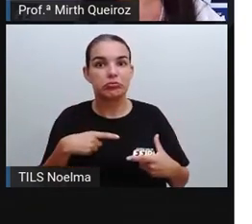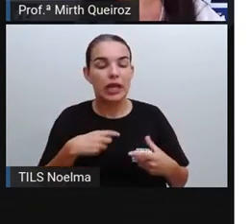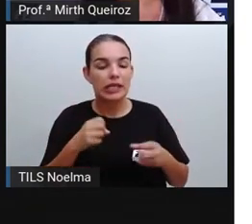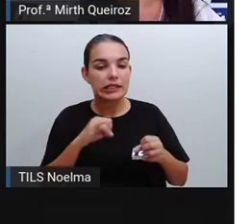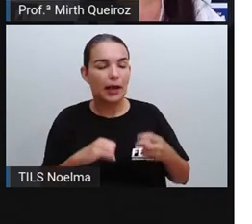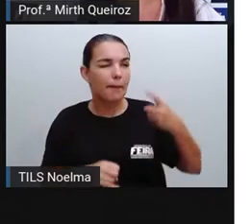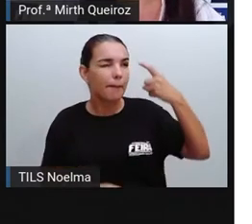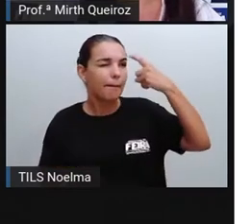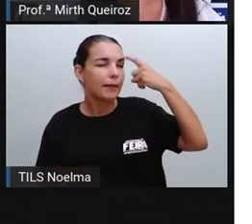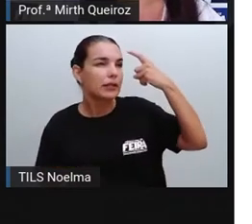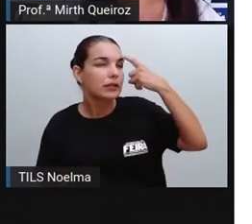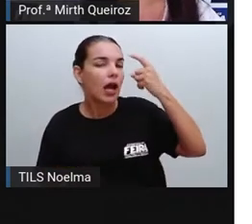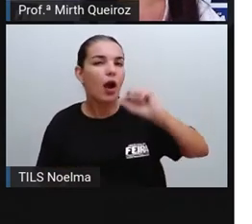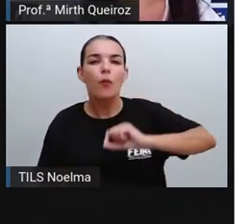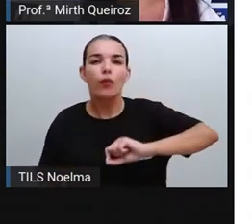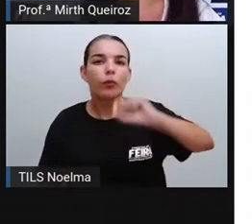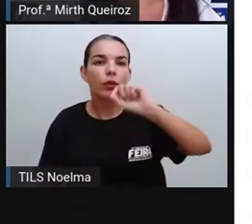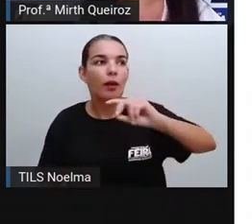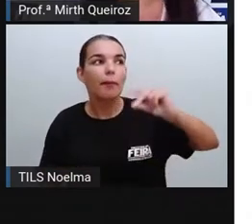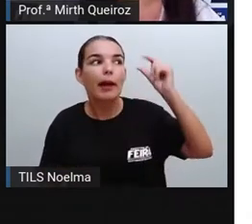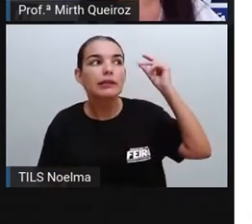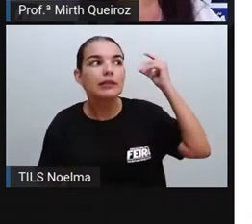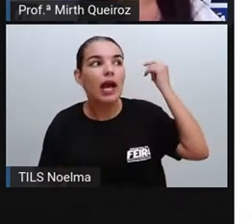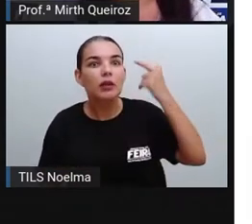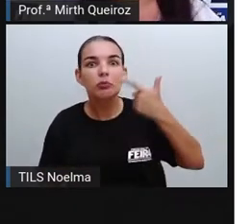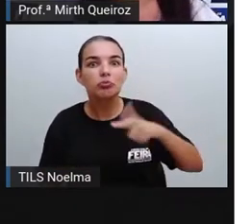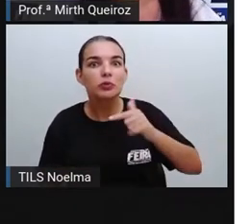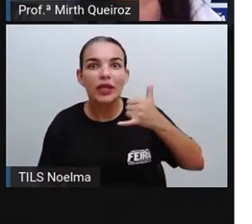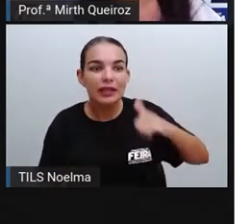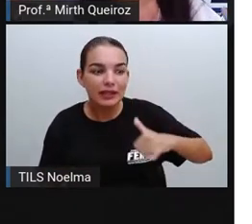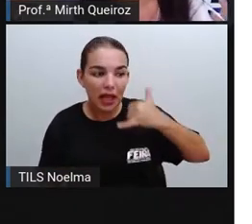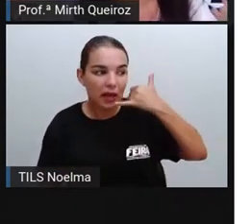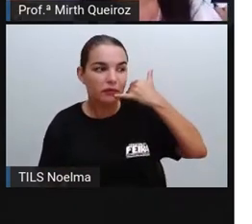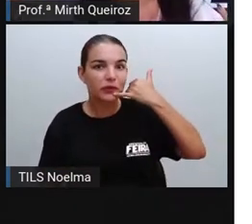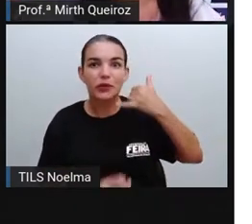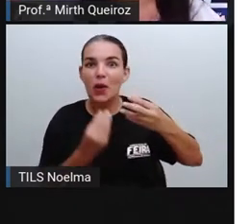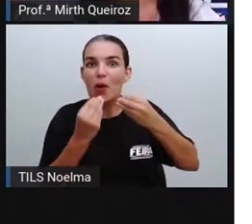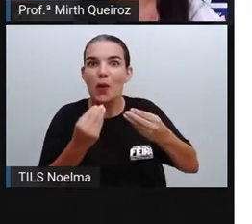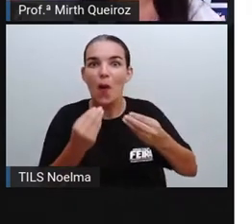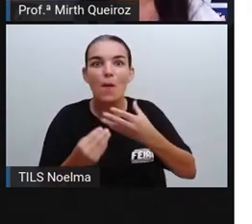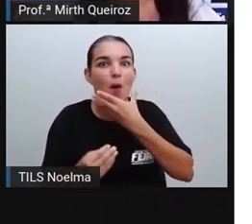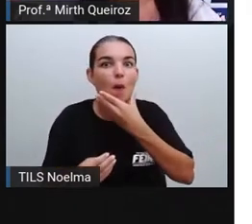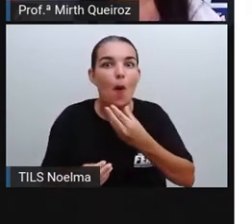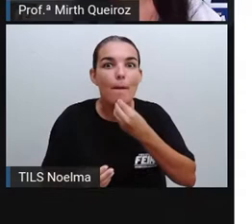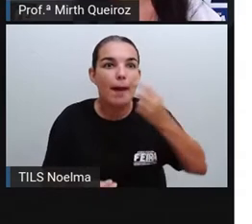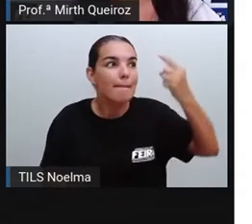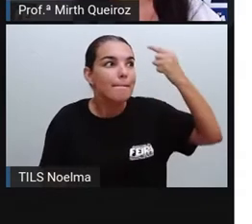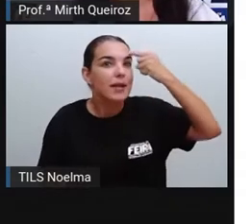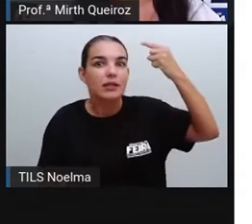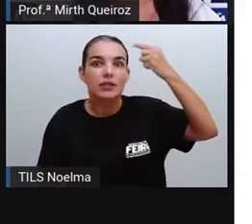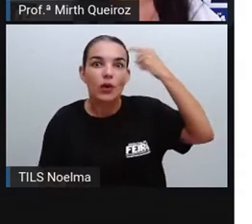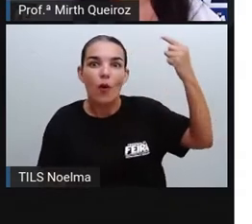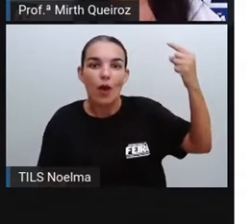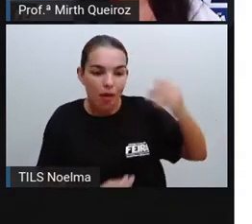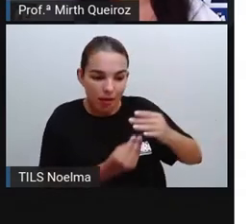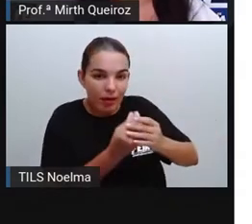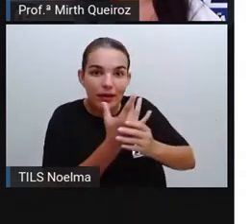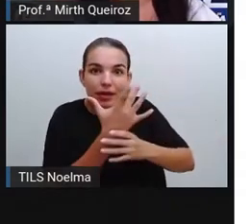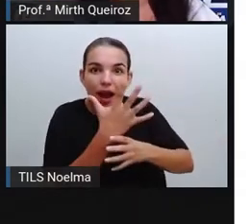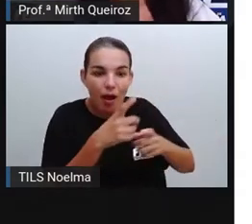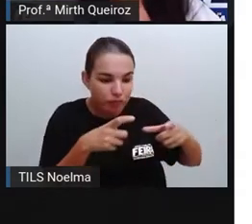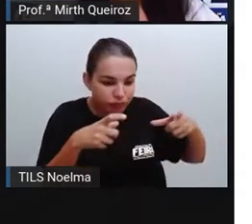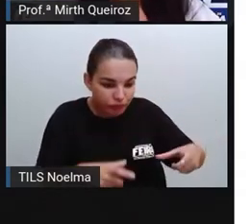pensar, né? Naquela época em que nem existia telefone, como foi que o homem pensou em criar um aparelho em que você